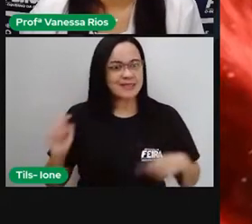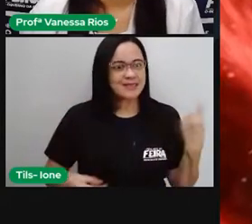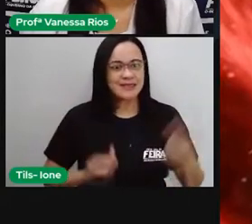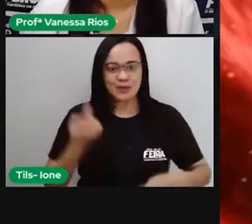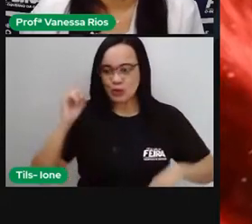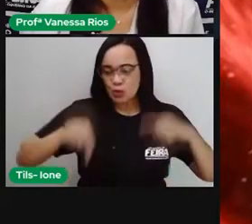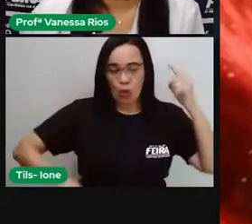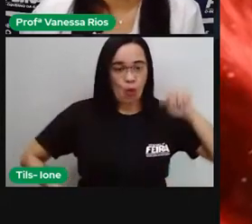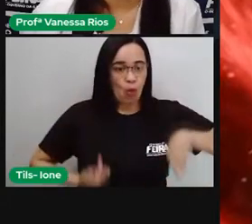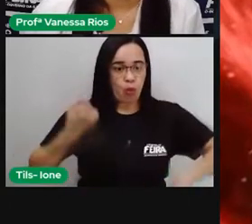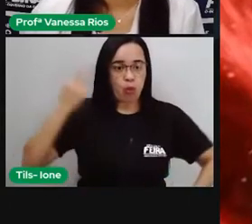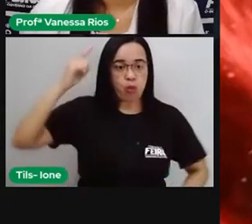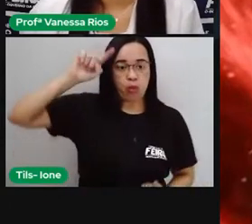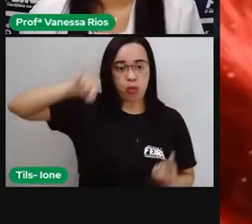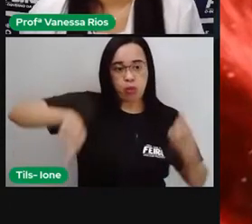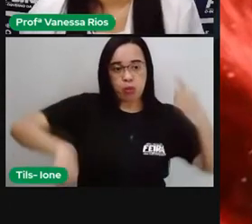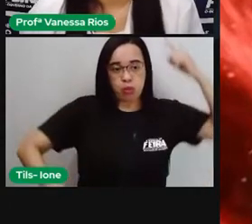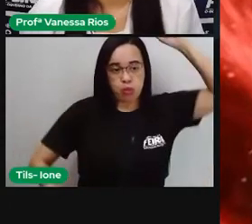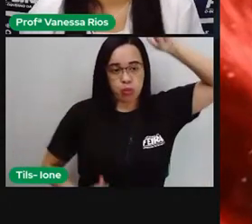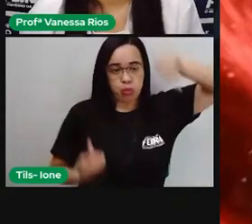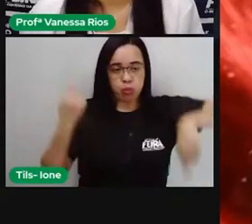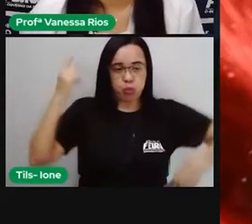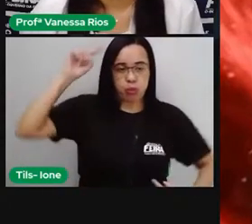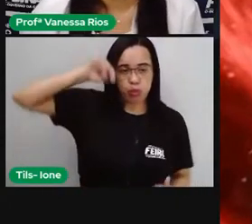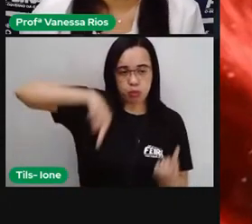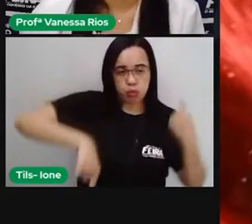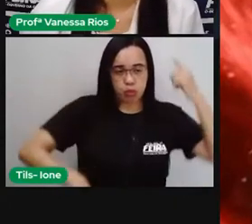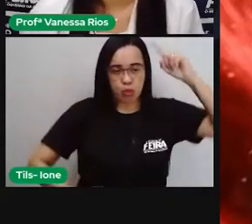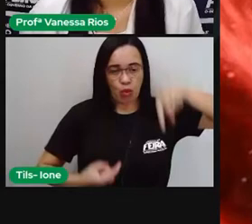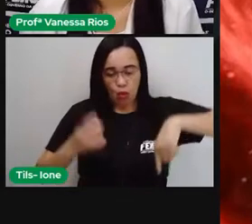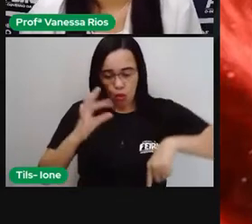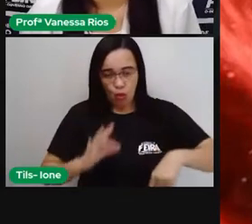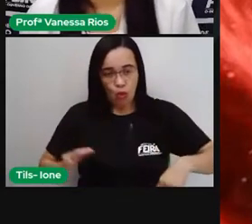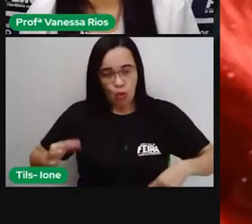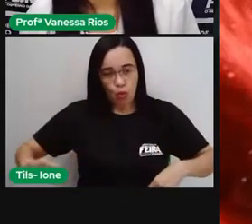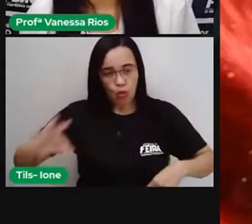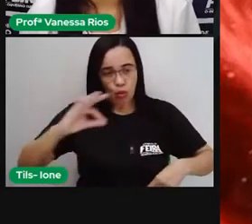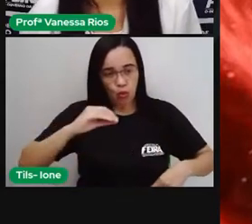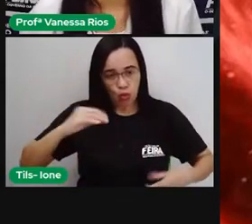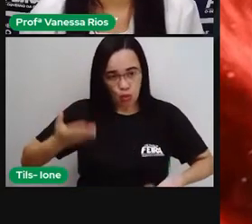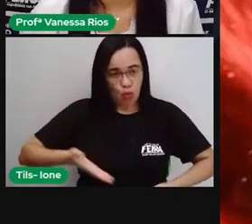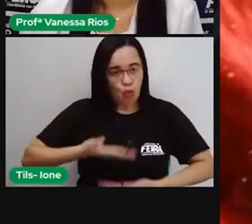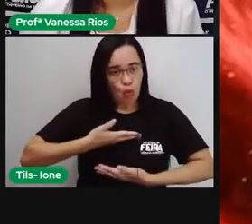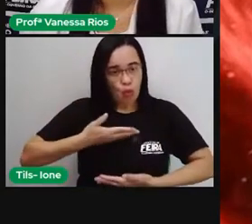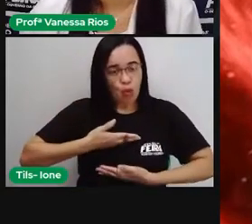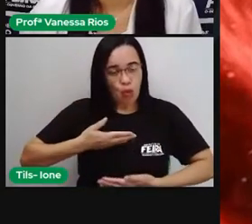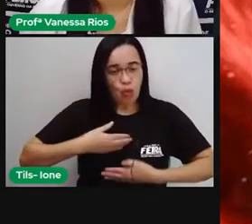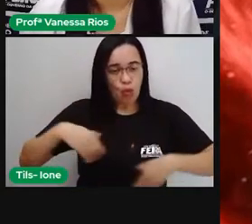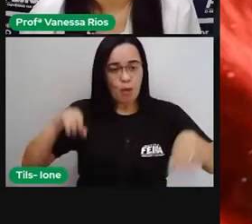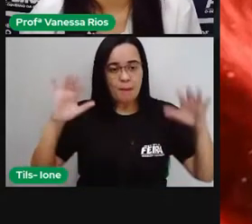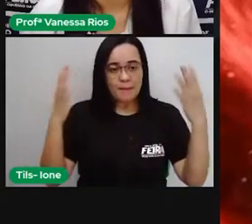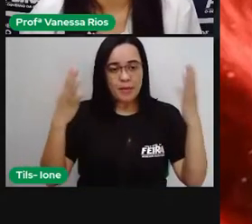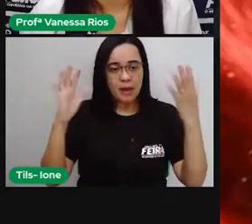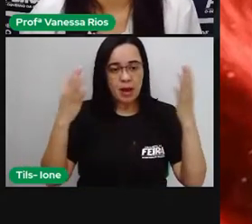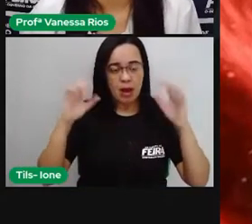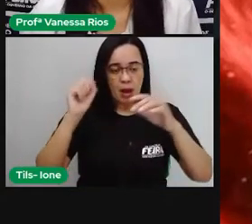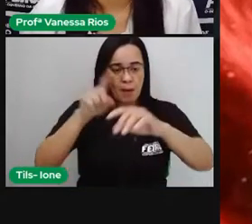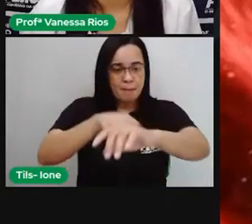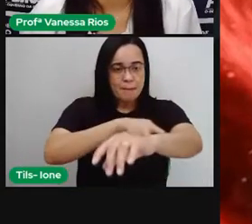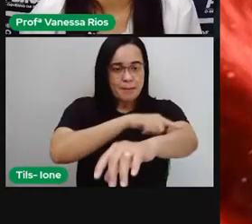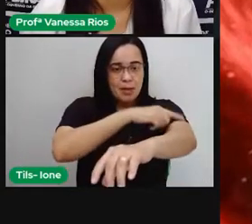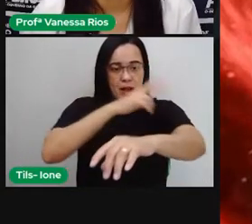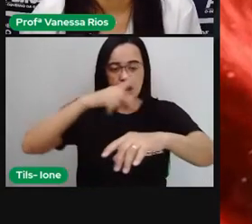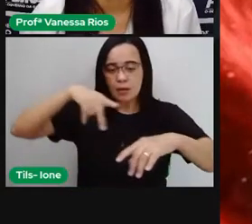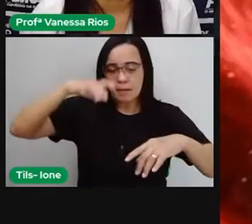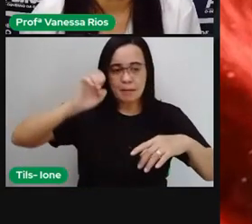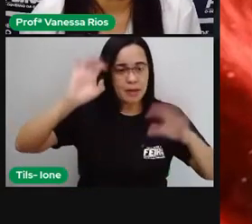aí, ó, por nossa cabeça, por todo o nosso corpo, por nossa mão, por nosso braço, por nosso pé, então todas